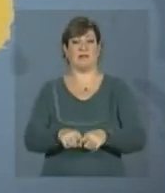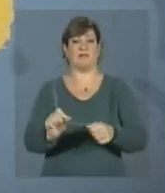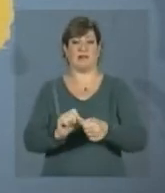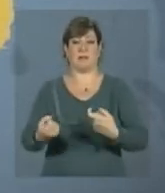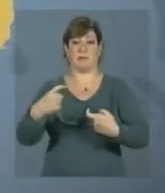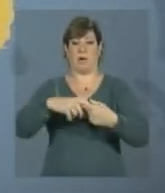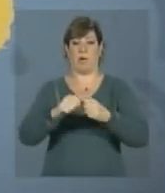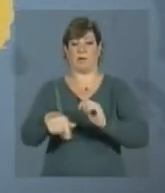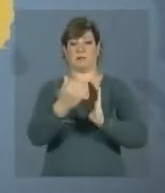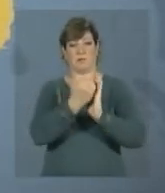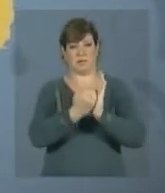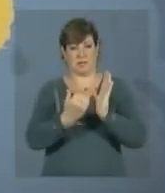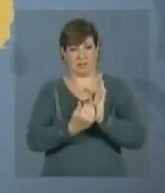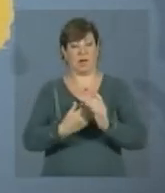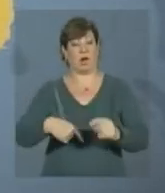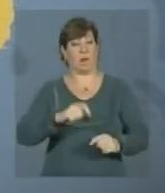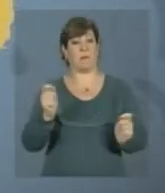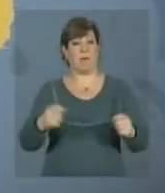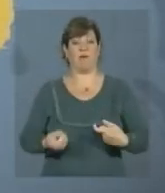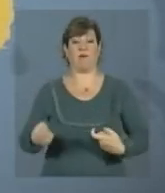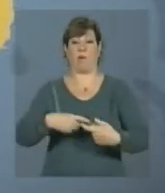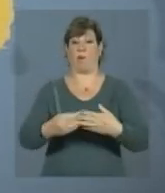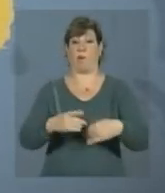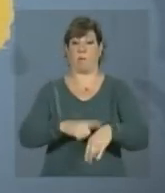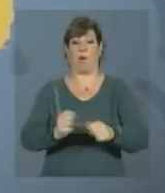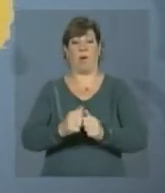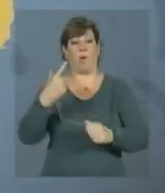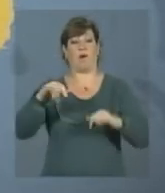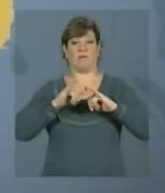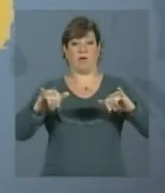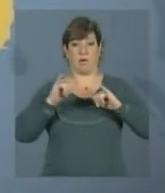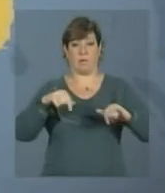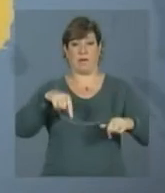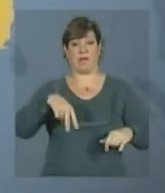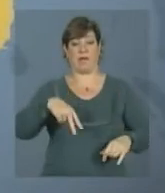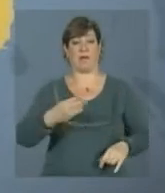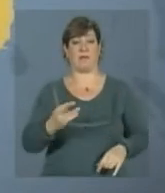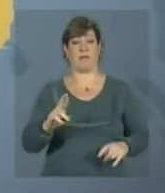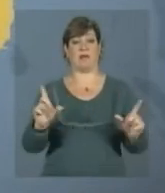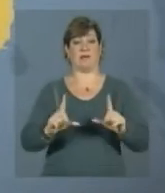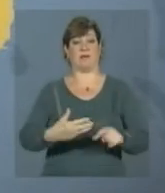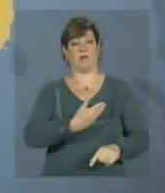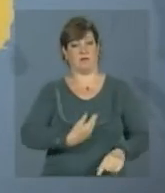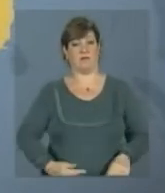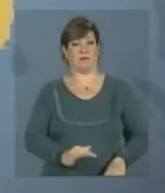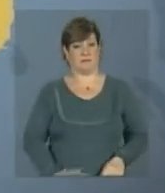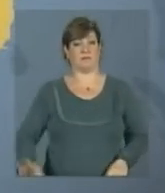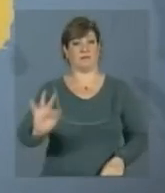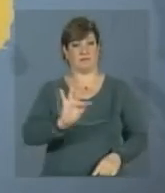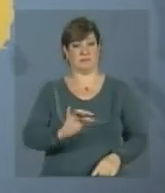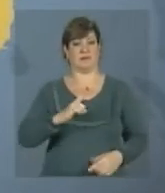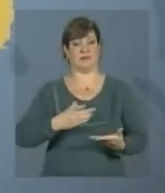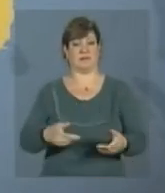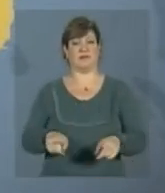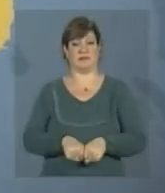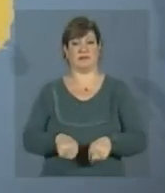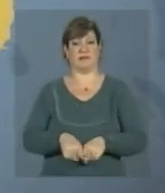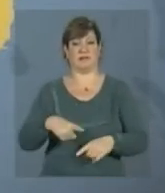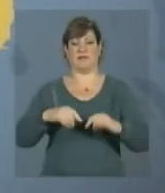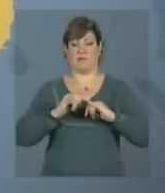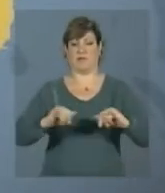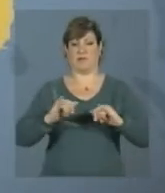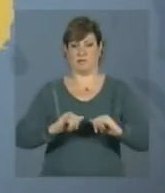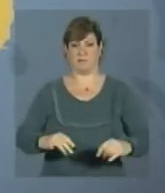Fronteiras. Lembrando então que podemos voltar a qualquer momento com outras informações sobre a viagem da presidenta Dilma Rousseff à Índia. Continue com a gente,